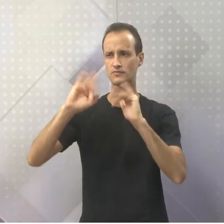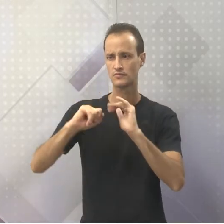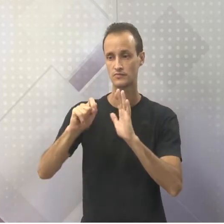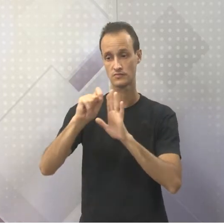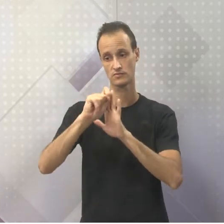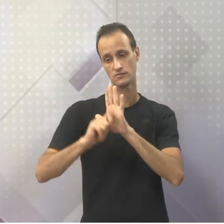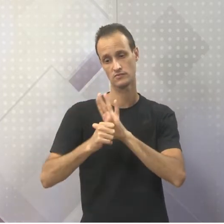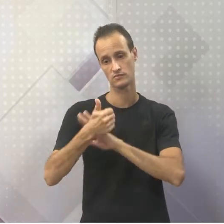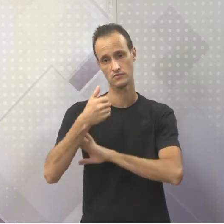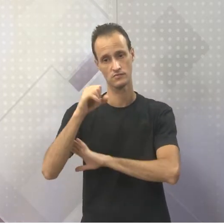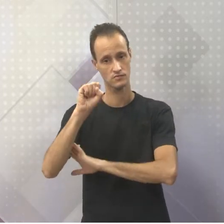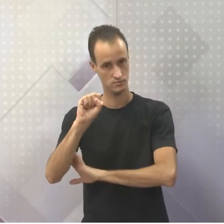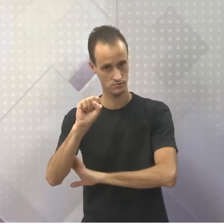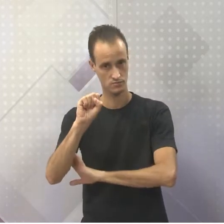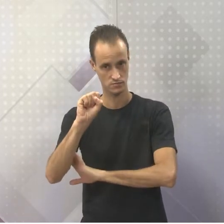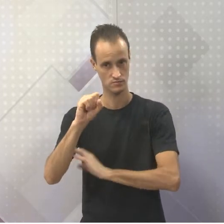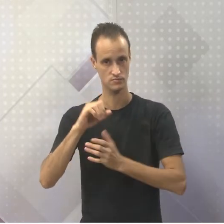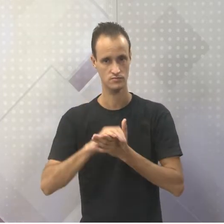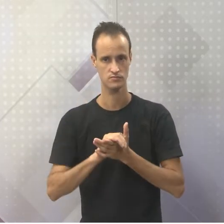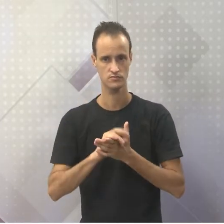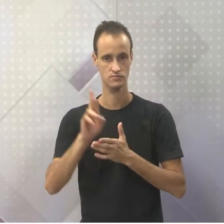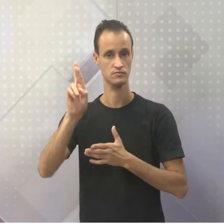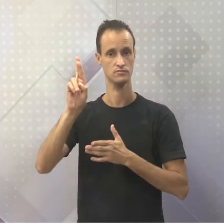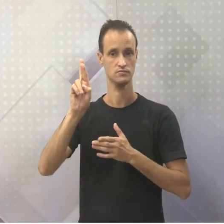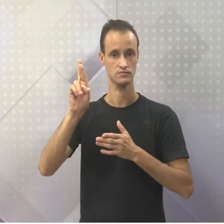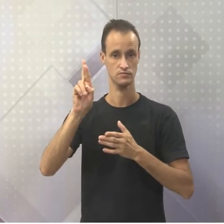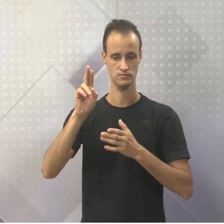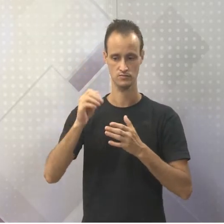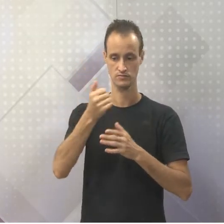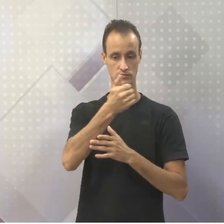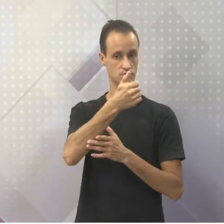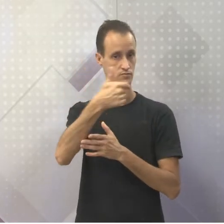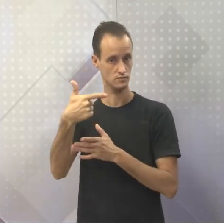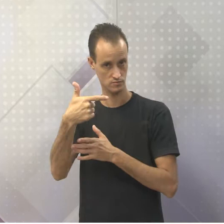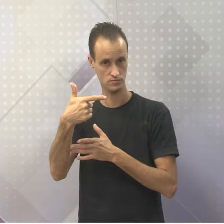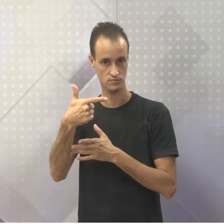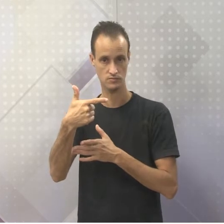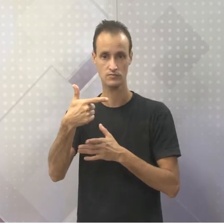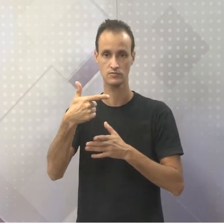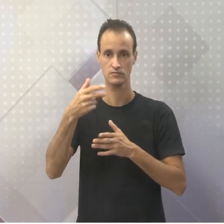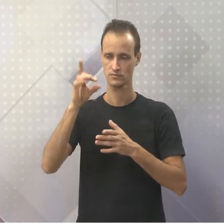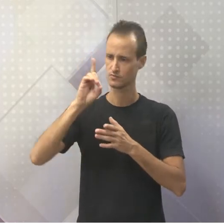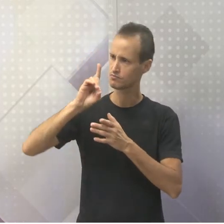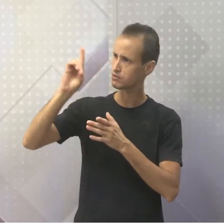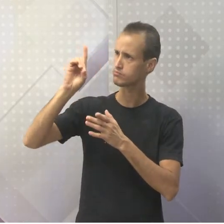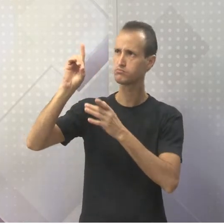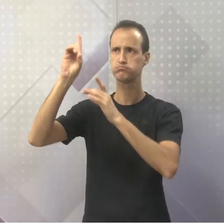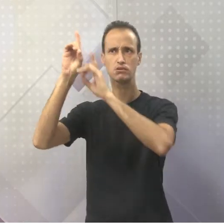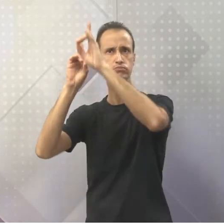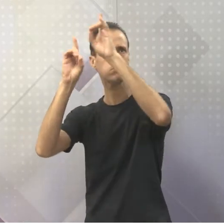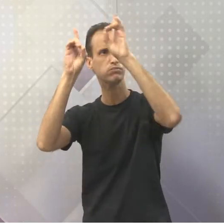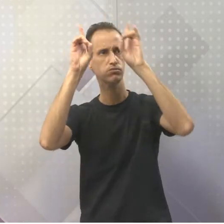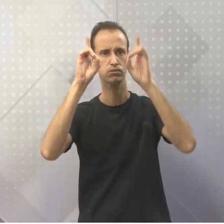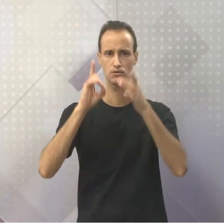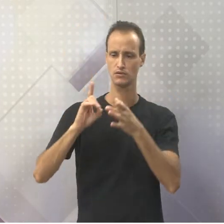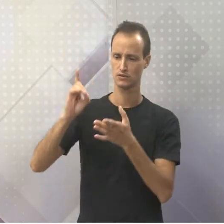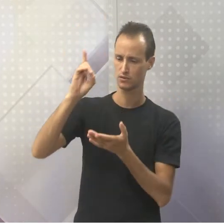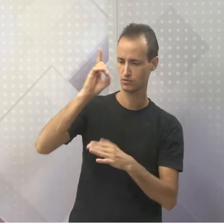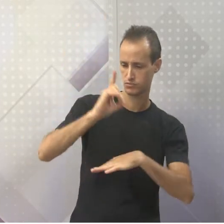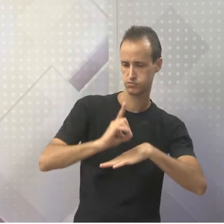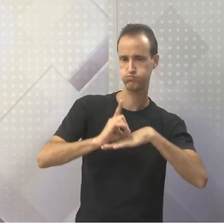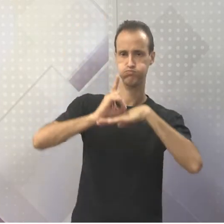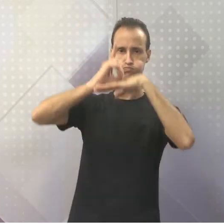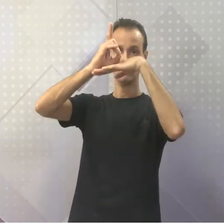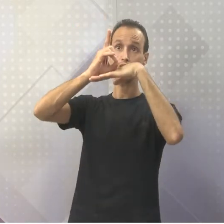XVIII, tá? E ela está representando aí os deuses deuses no Olimpo. Obviamente, quem está no centro desse...